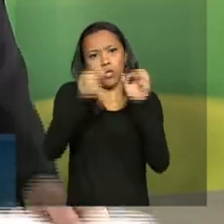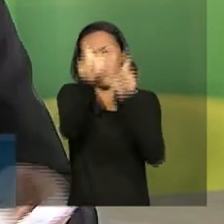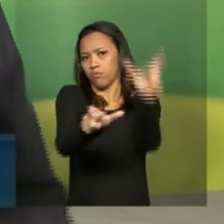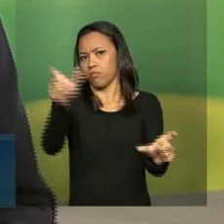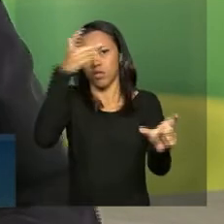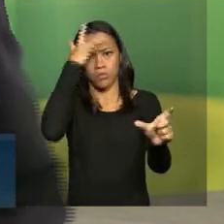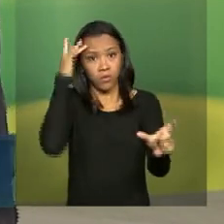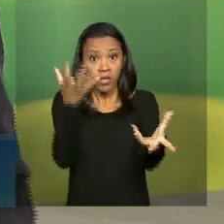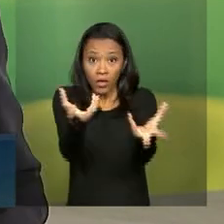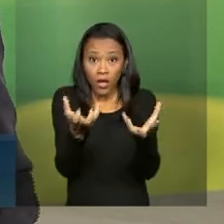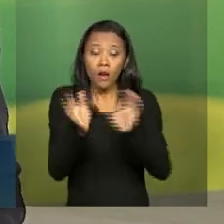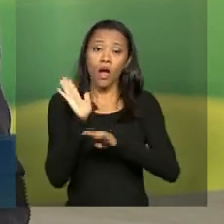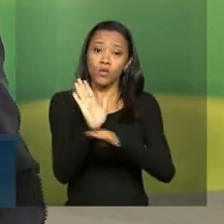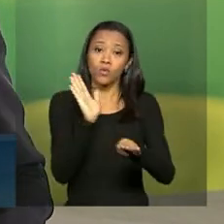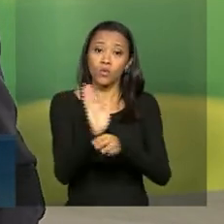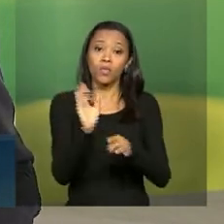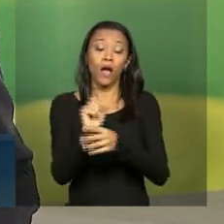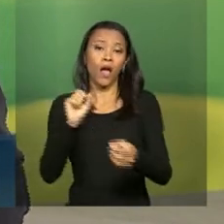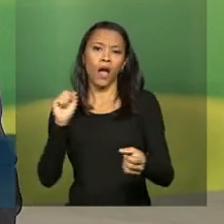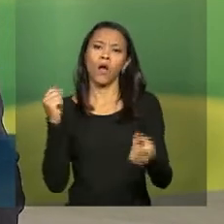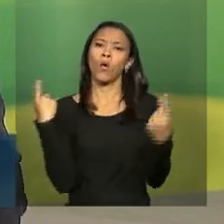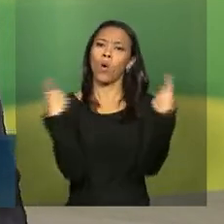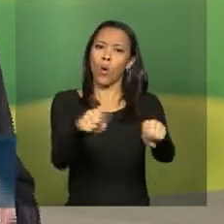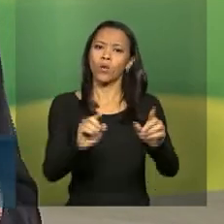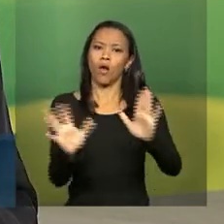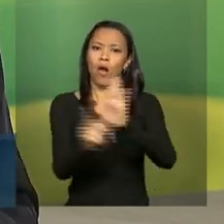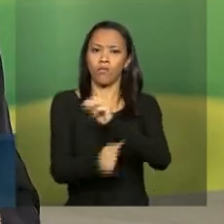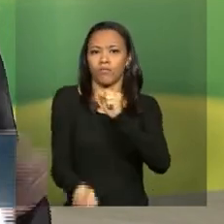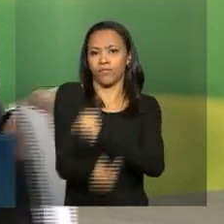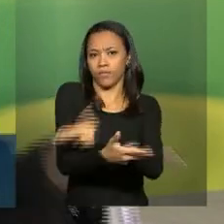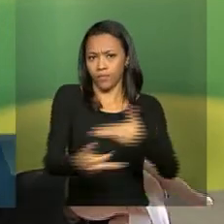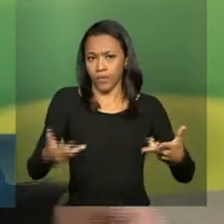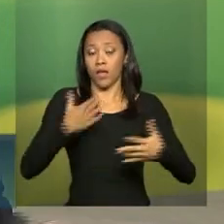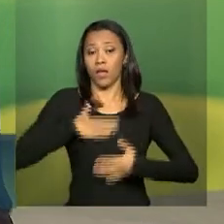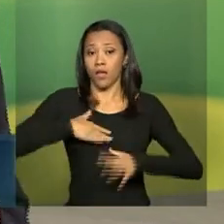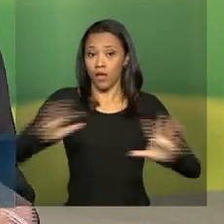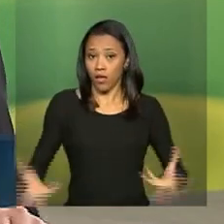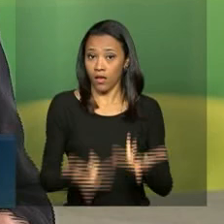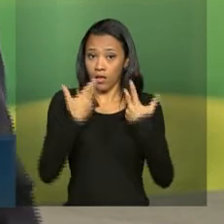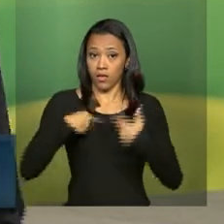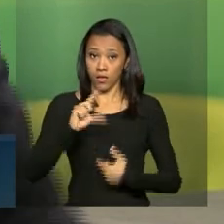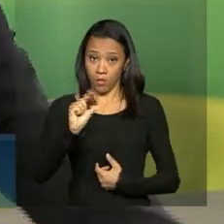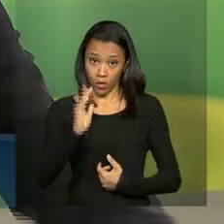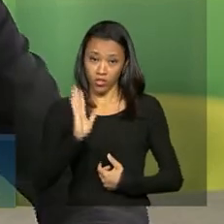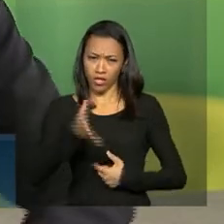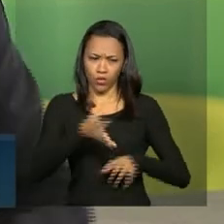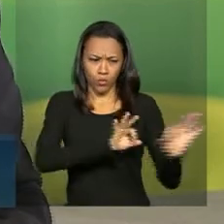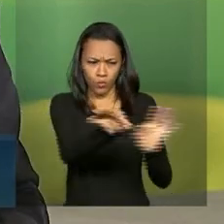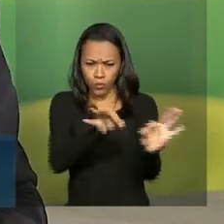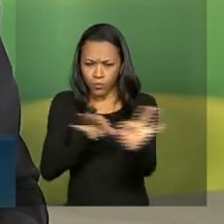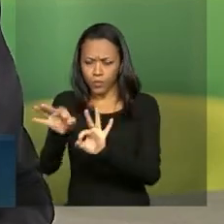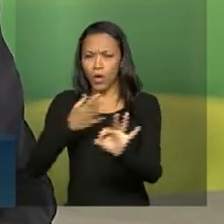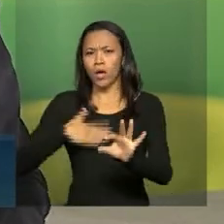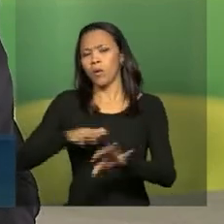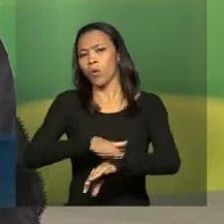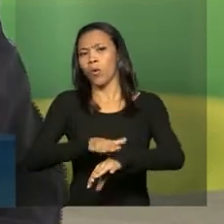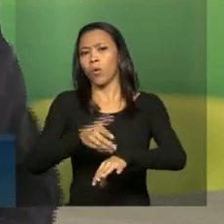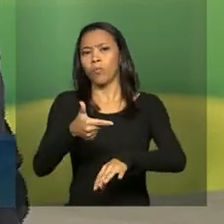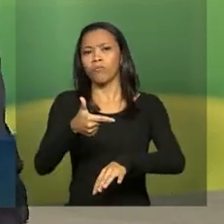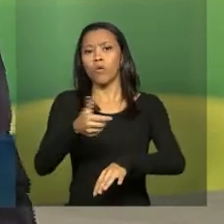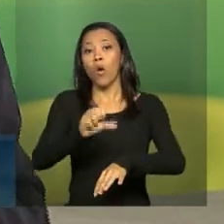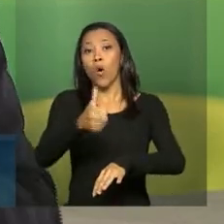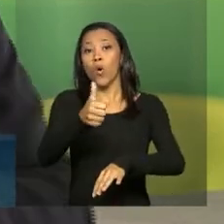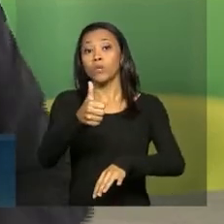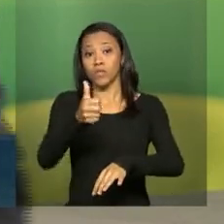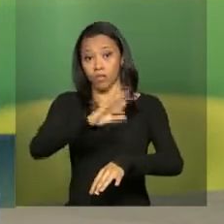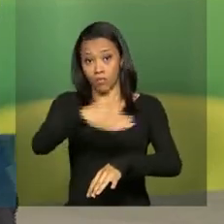que queiram contribuir no combate à corrupção. A cerimônia começa daqui a pouquinho, já está tudo pronto, está prevista para começar às 11h30